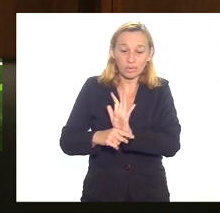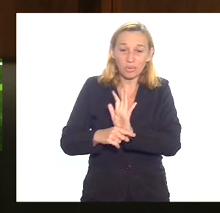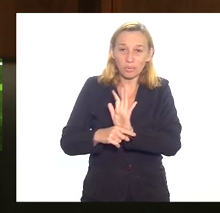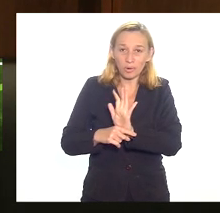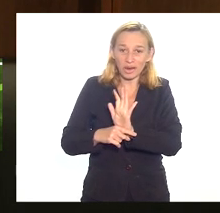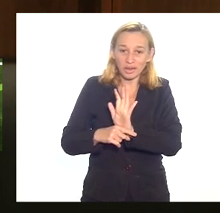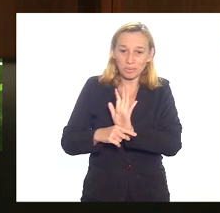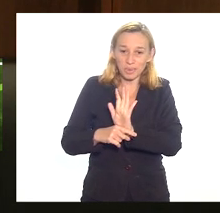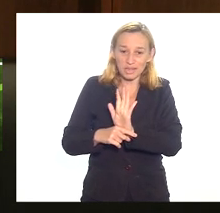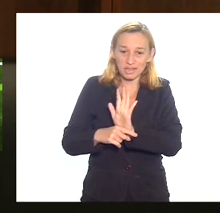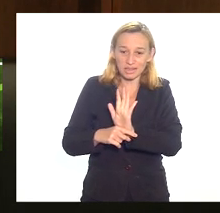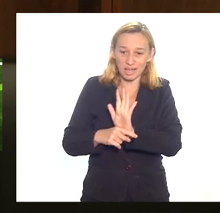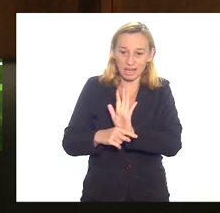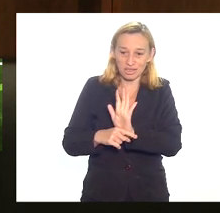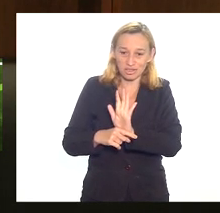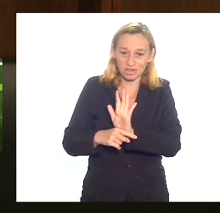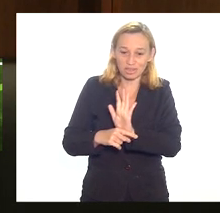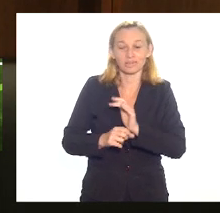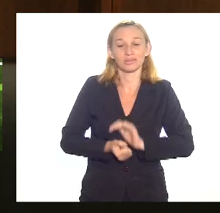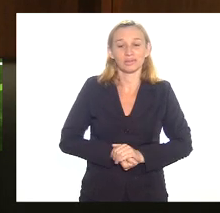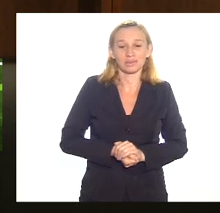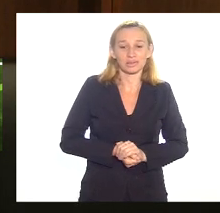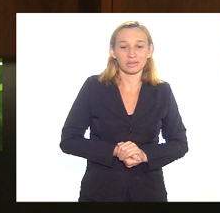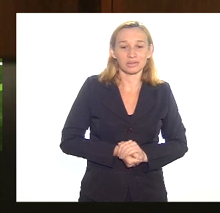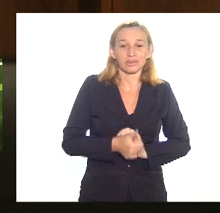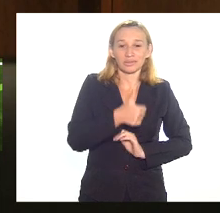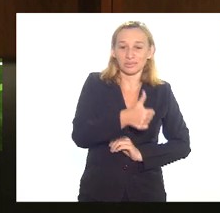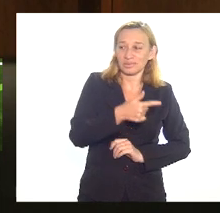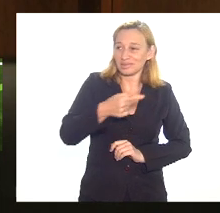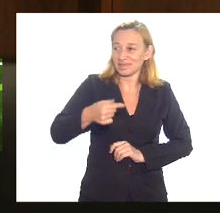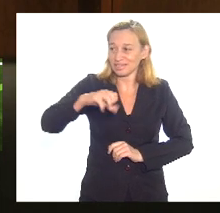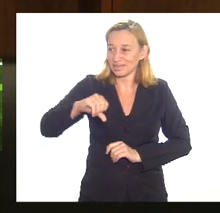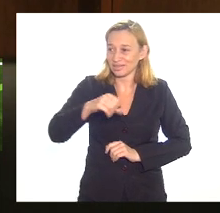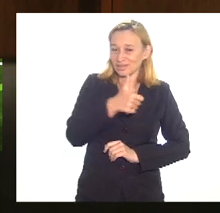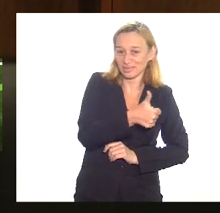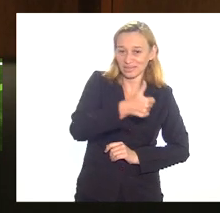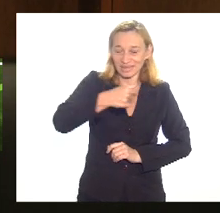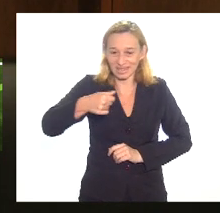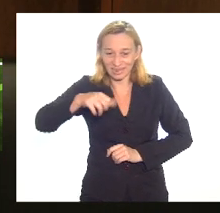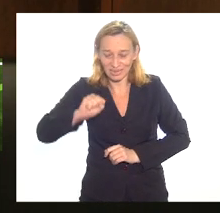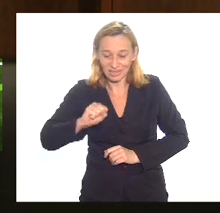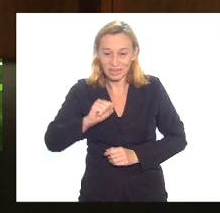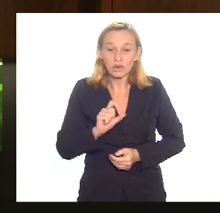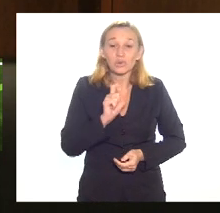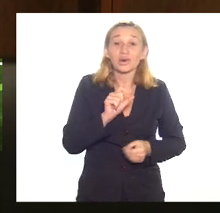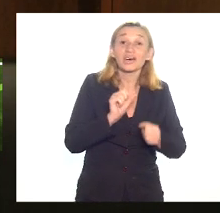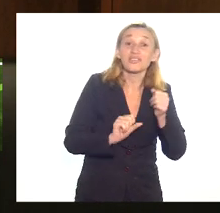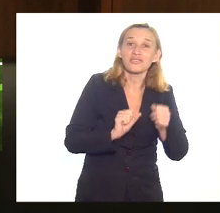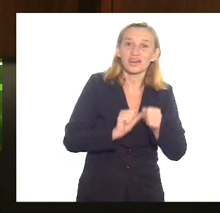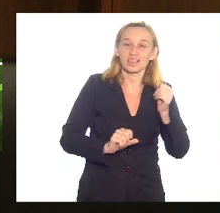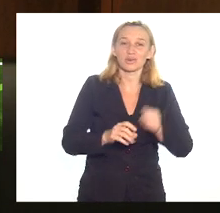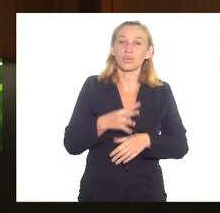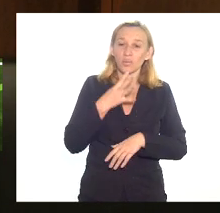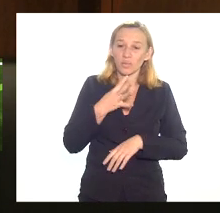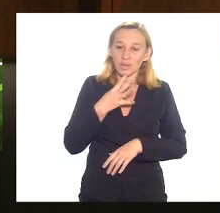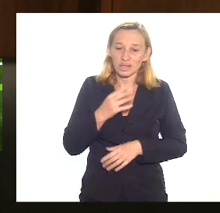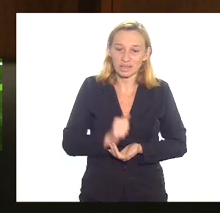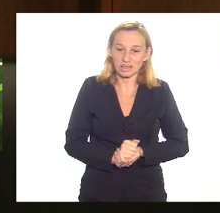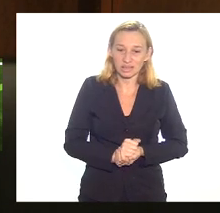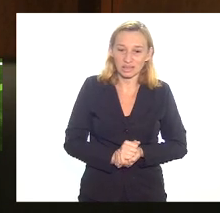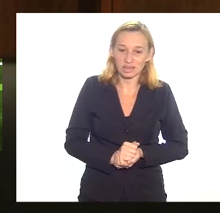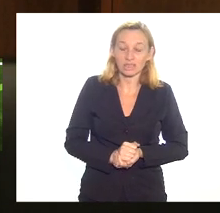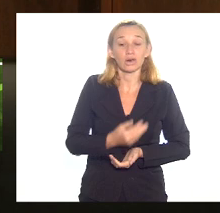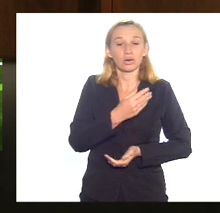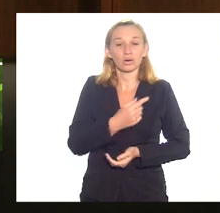agora era 159 e agora 178 ela o que ela fez ela reconheceu que o ente